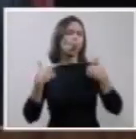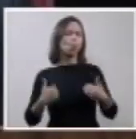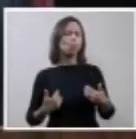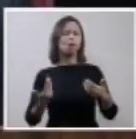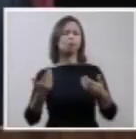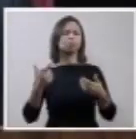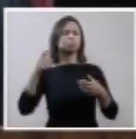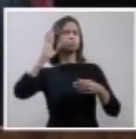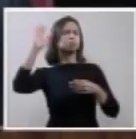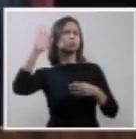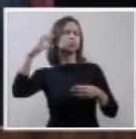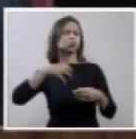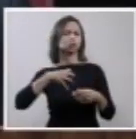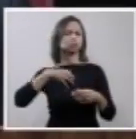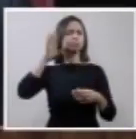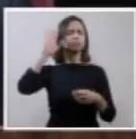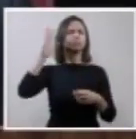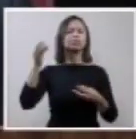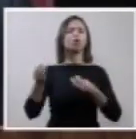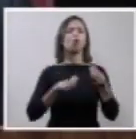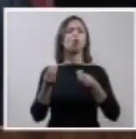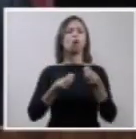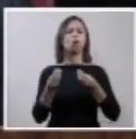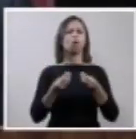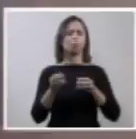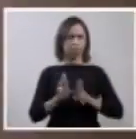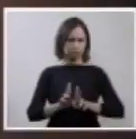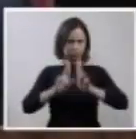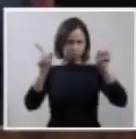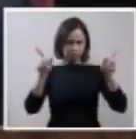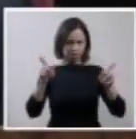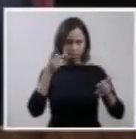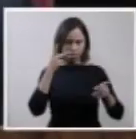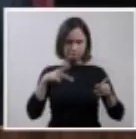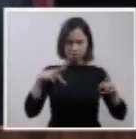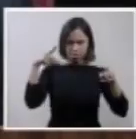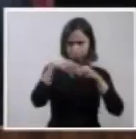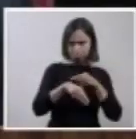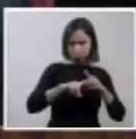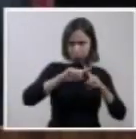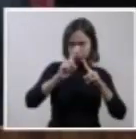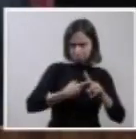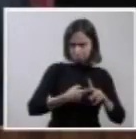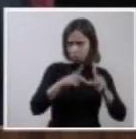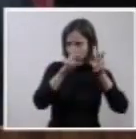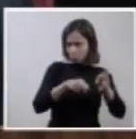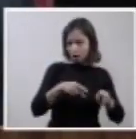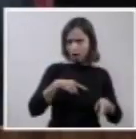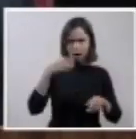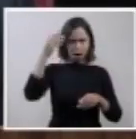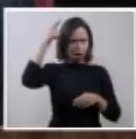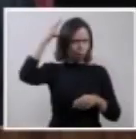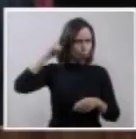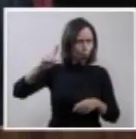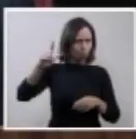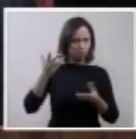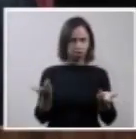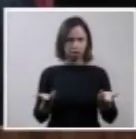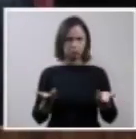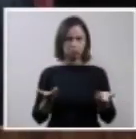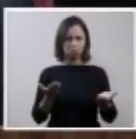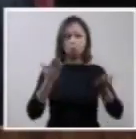do que a interrupção da gravidez no caso do anencefalo? Se,